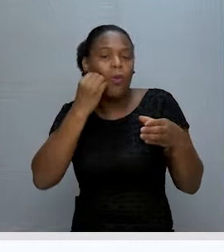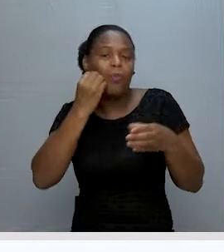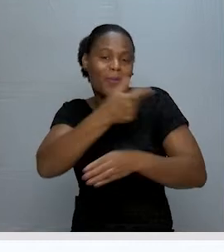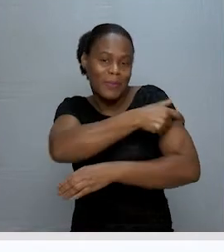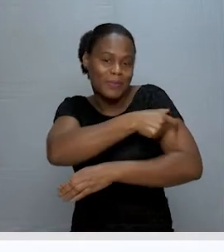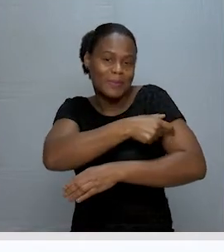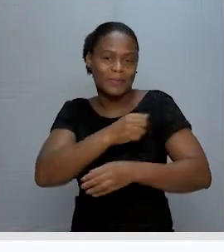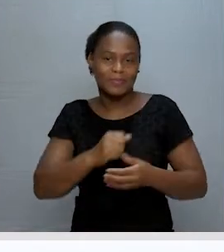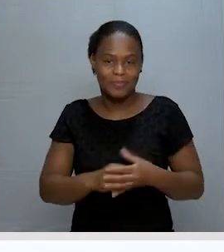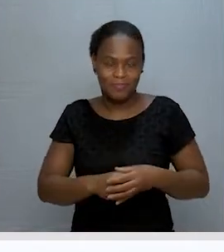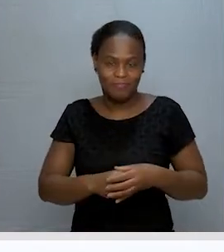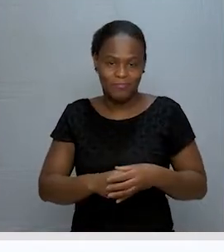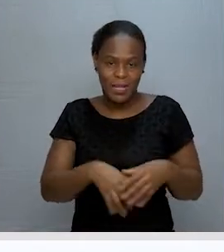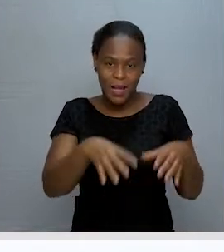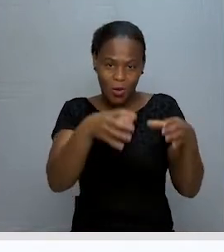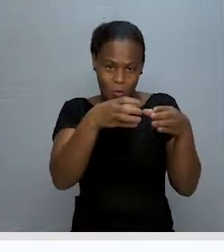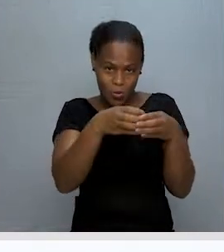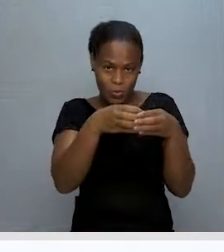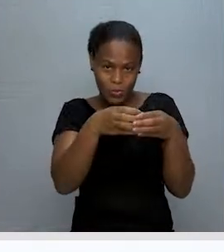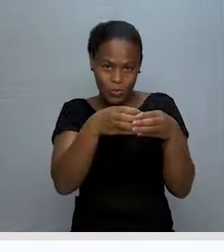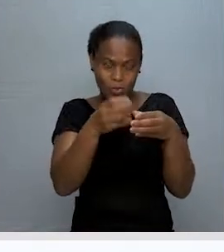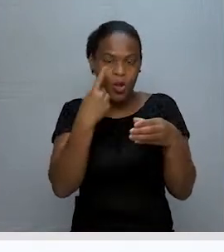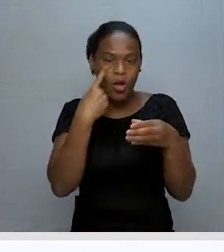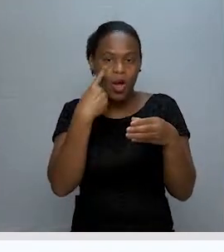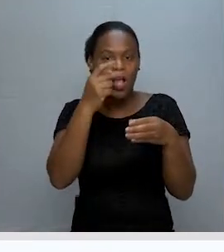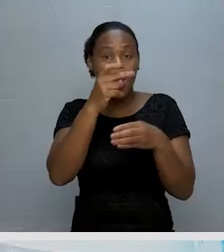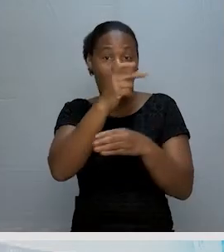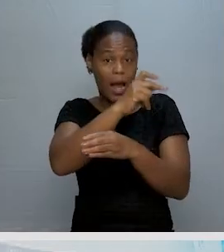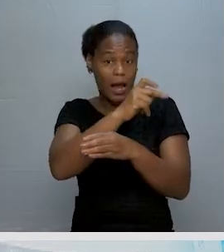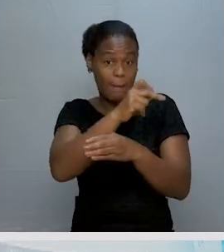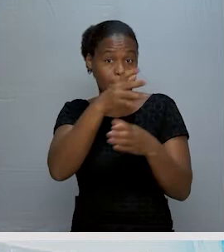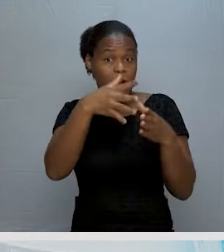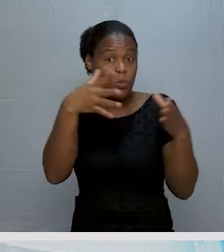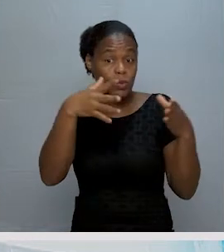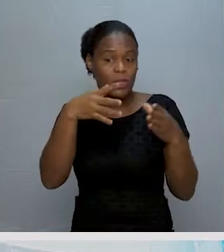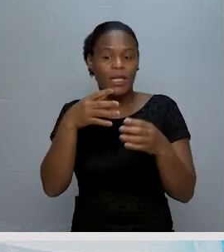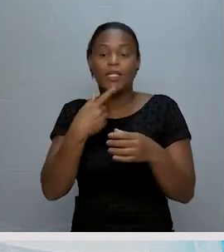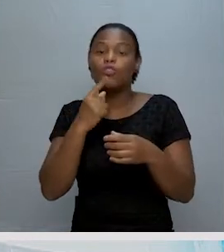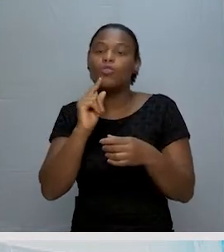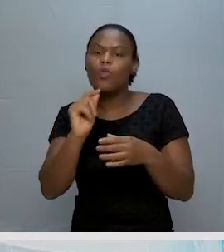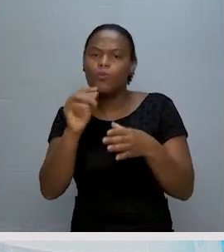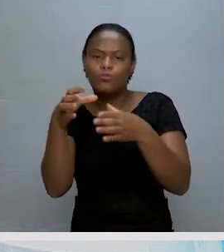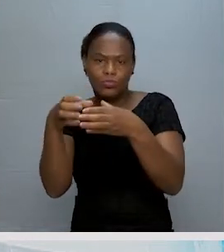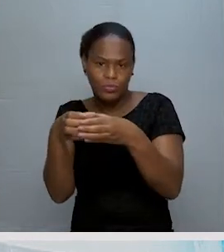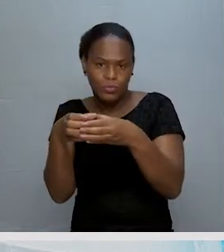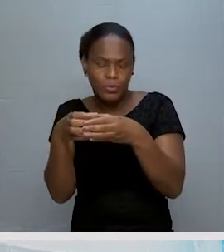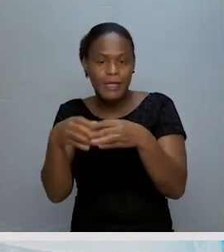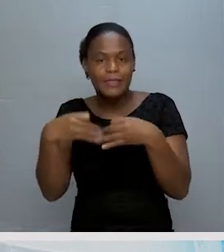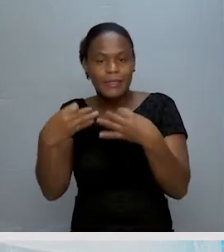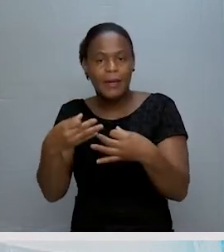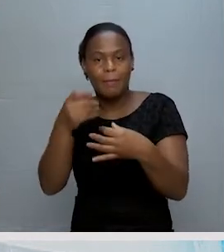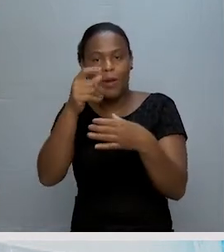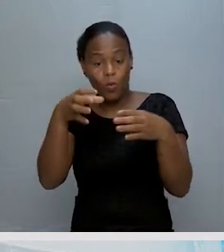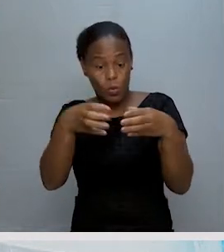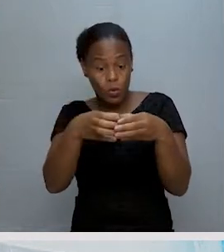Os conjuntos são indicados por letras maiúsculas. Sempre que devemos, ou sempre que escrevemos um conjunto,